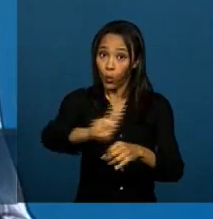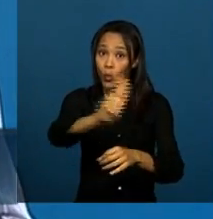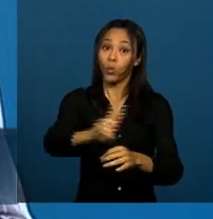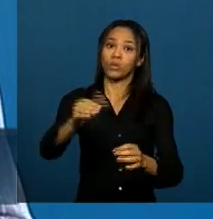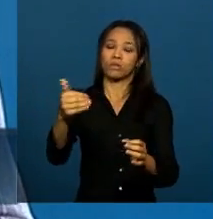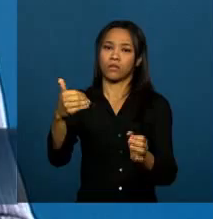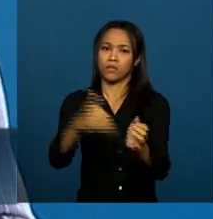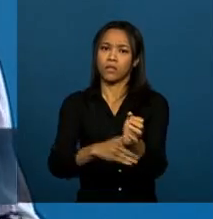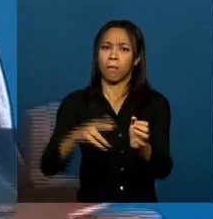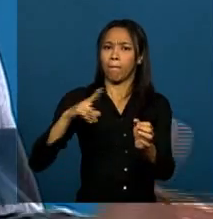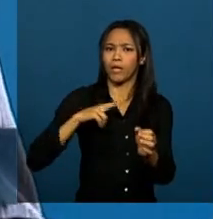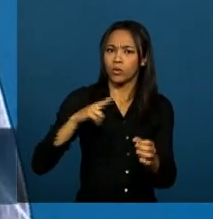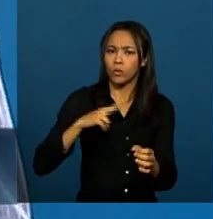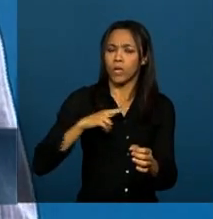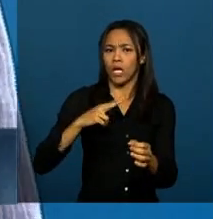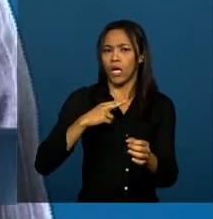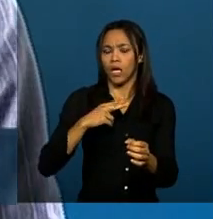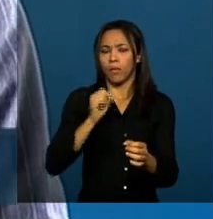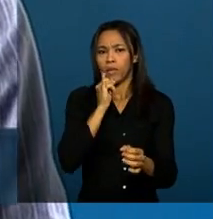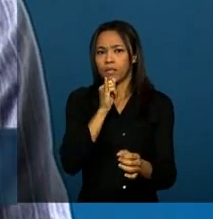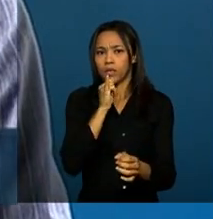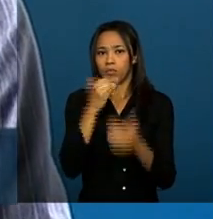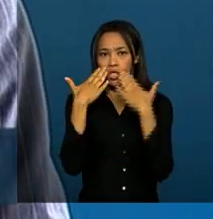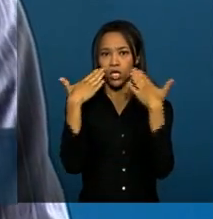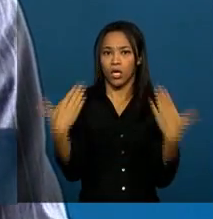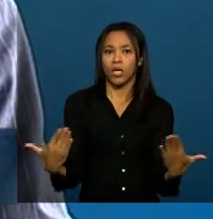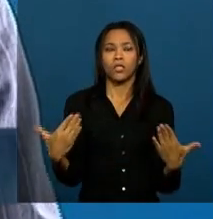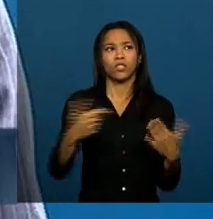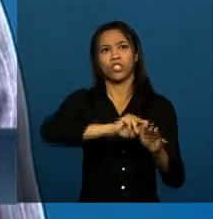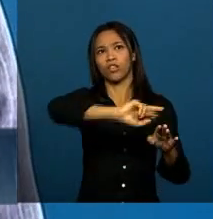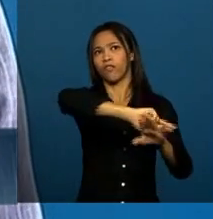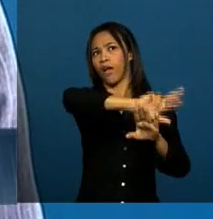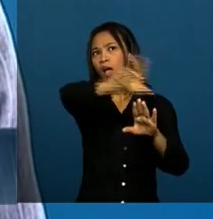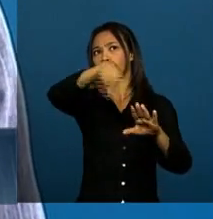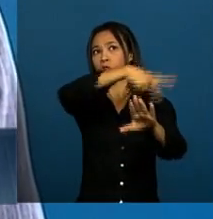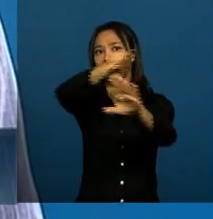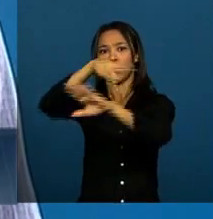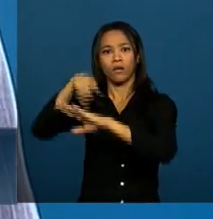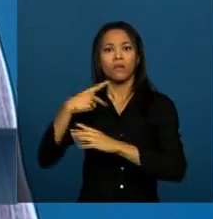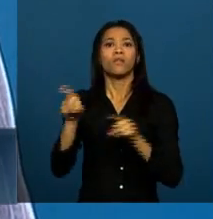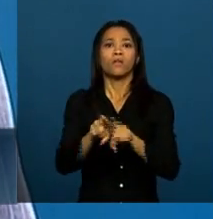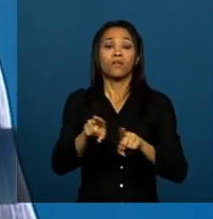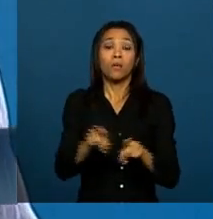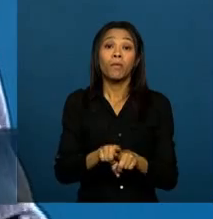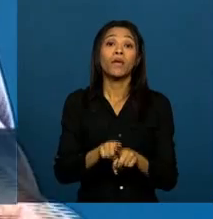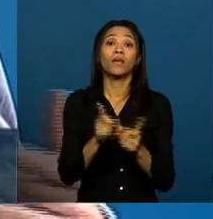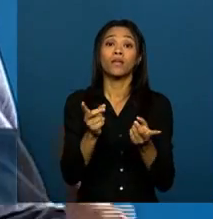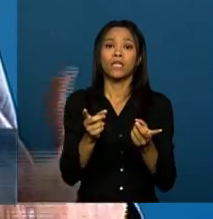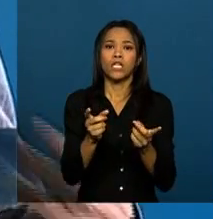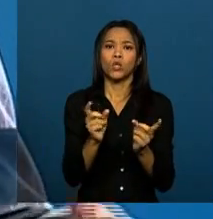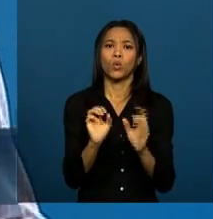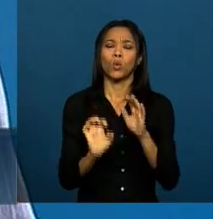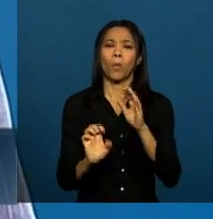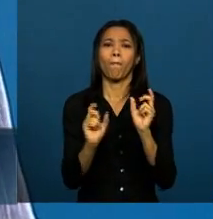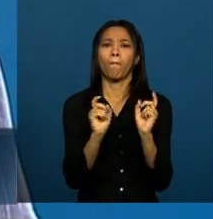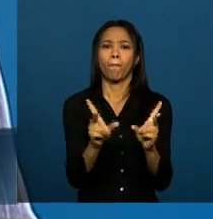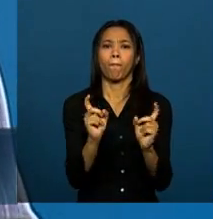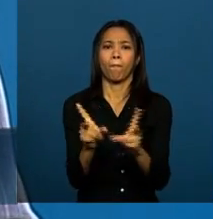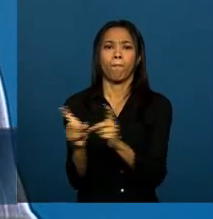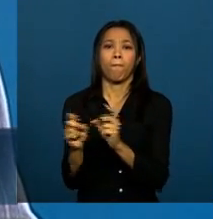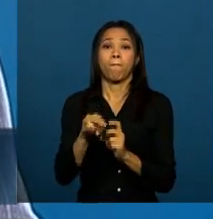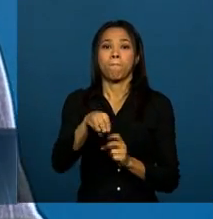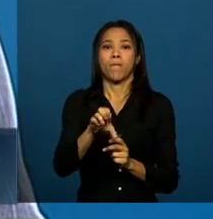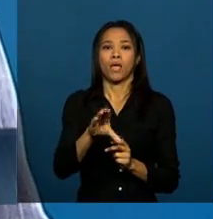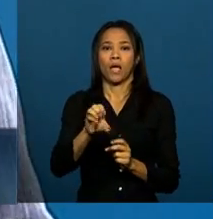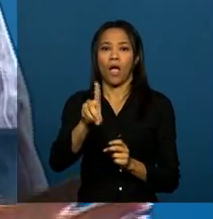proteção do indivíduo diante dos Estados e diante do mercado, que é um tema que cada vez mais se